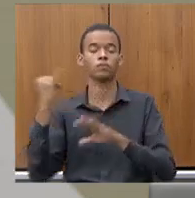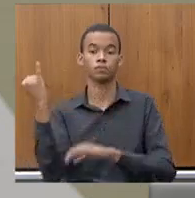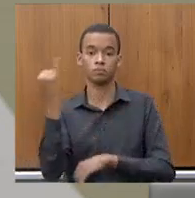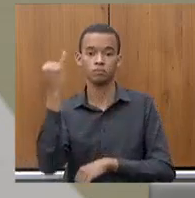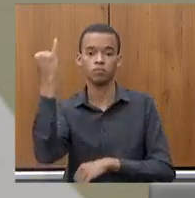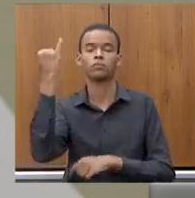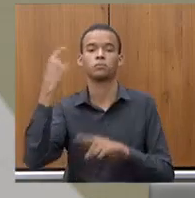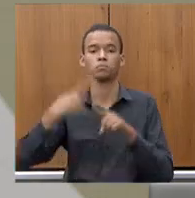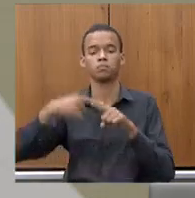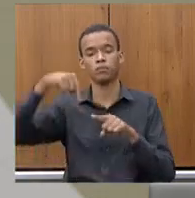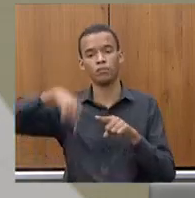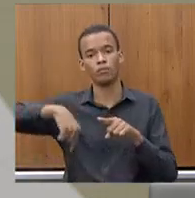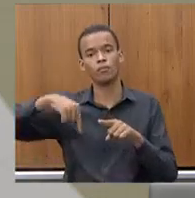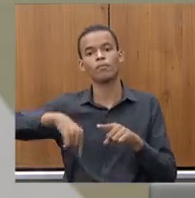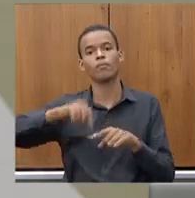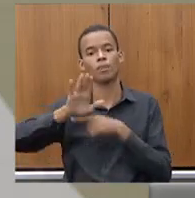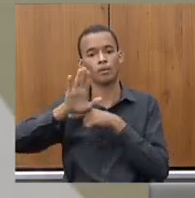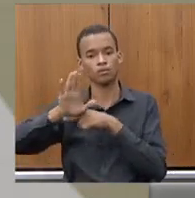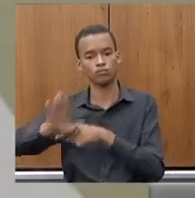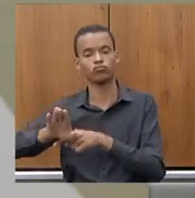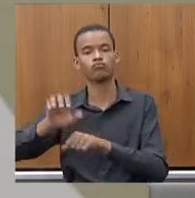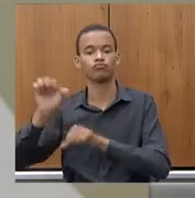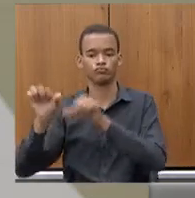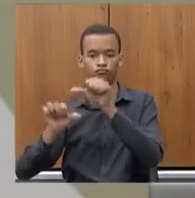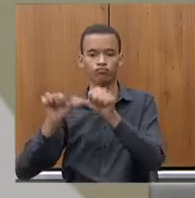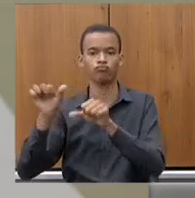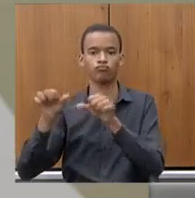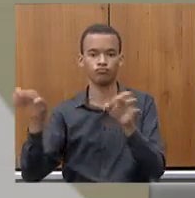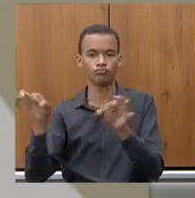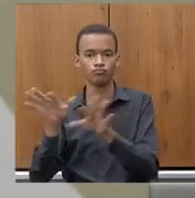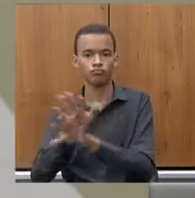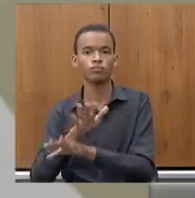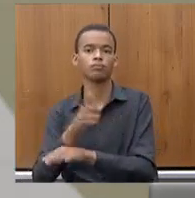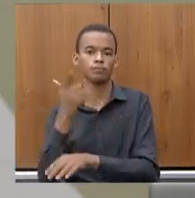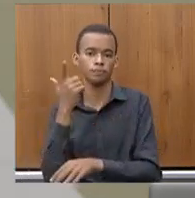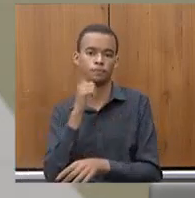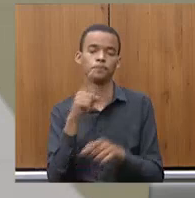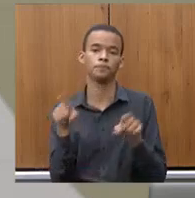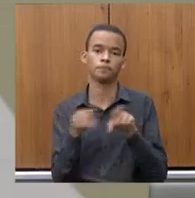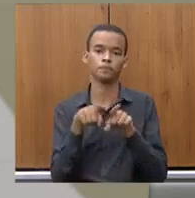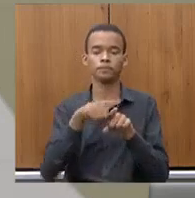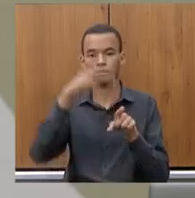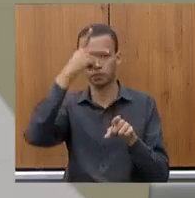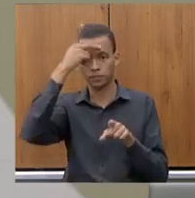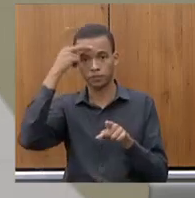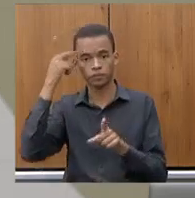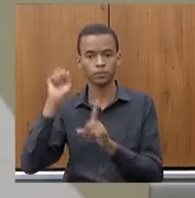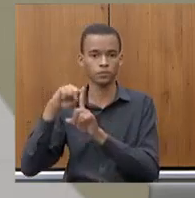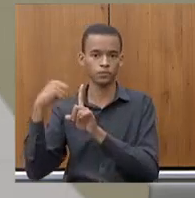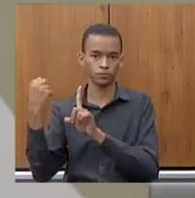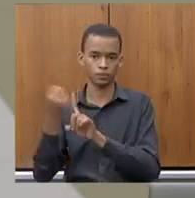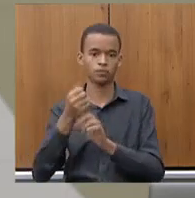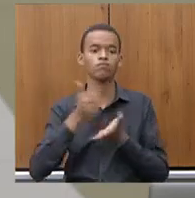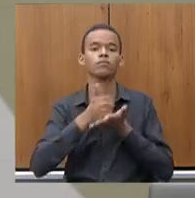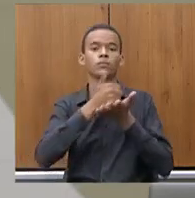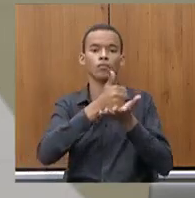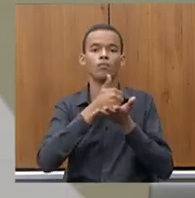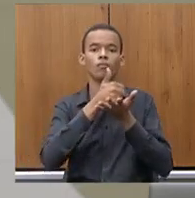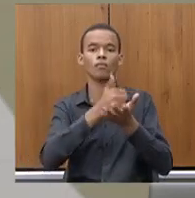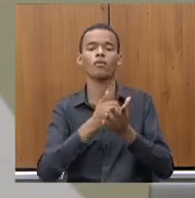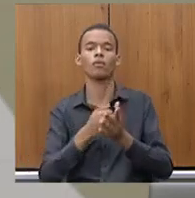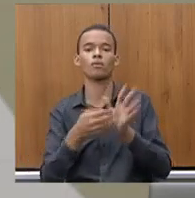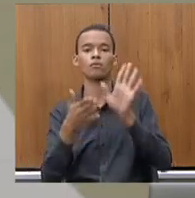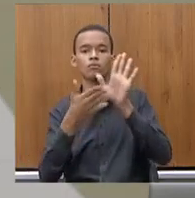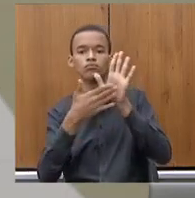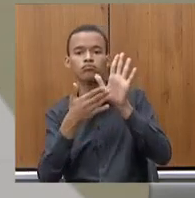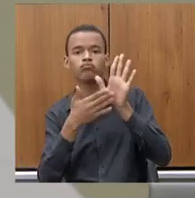que nós vamos construir a solução viável com a participação dos representantes do povo que vão aqui se manifestar e